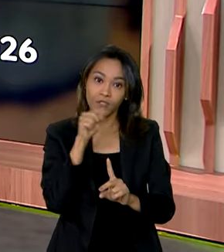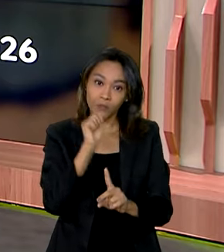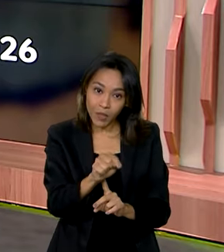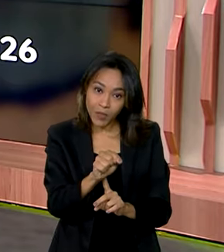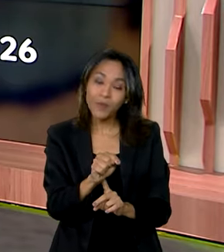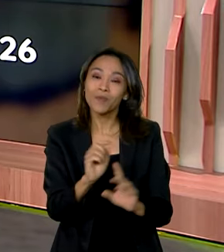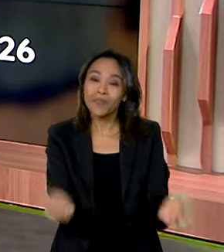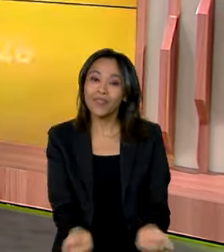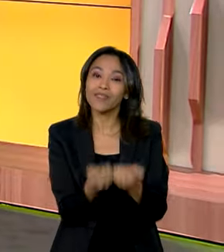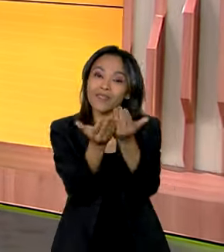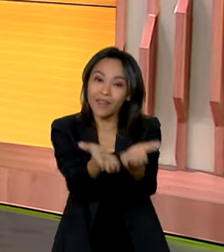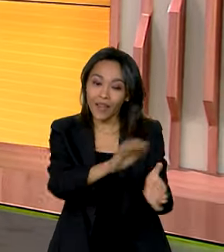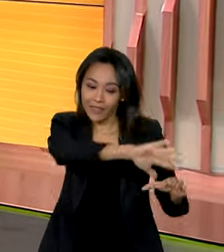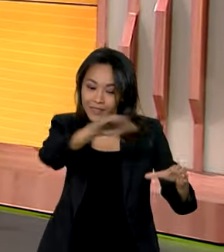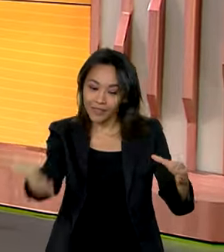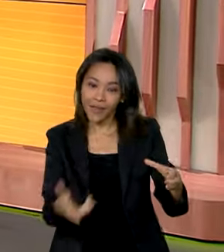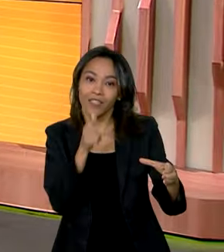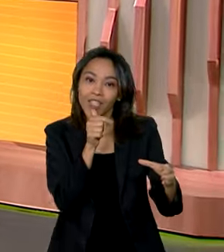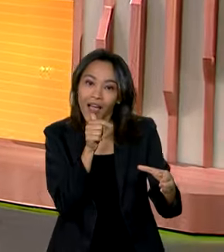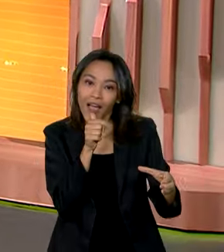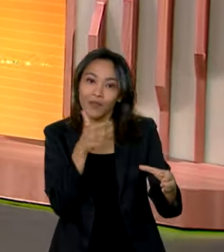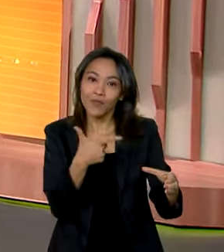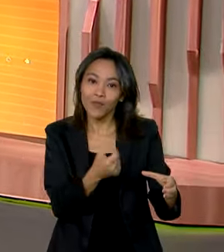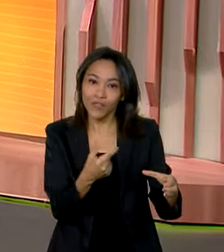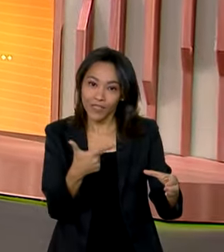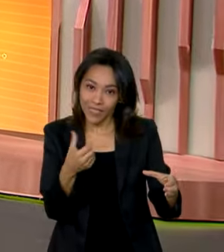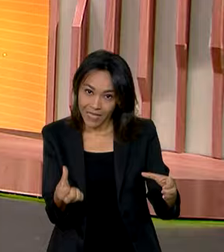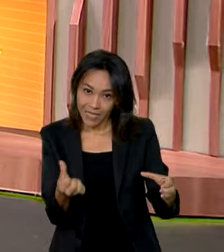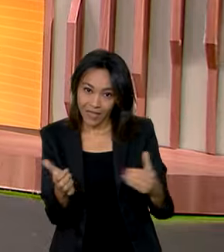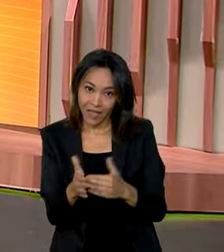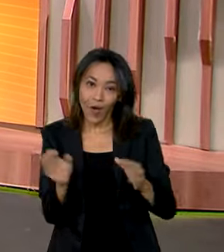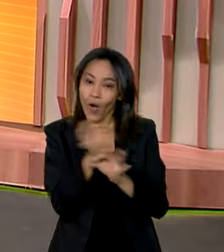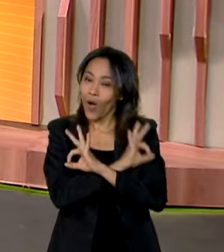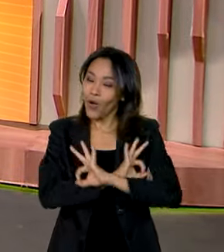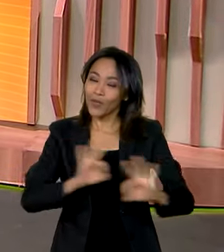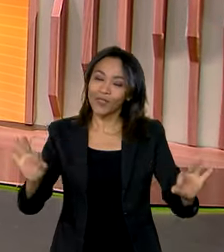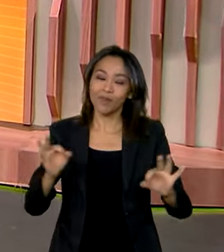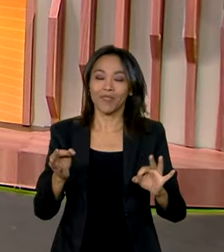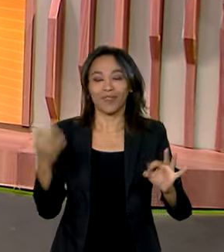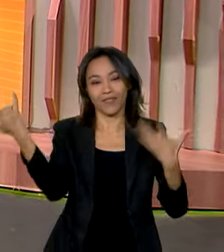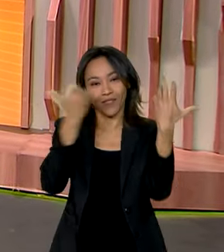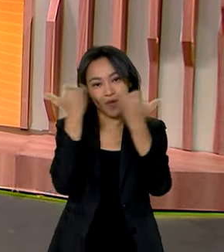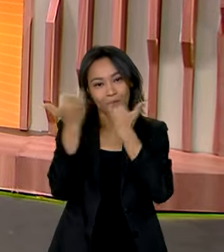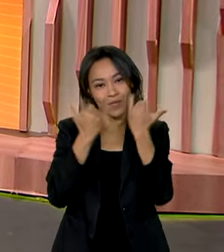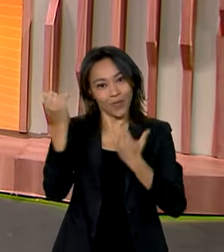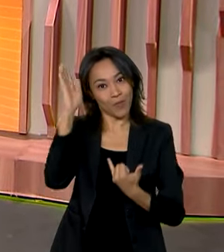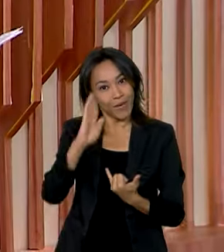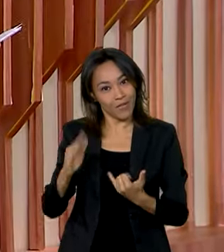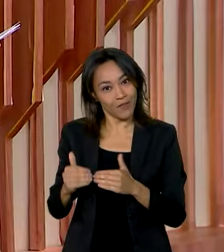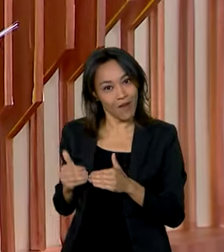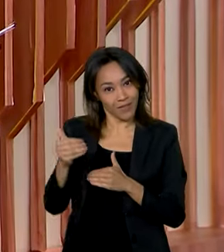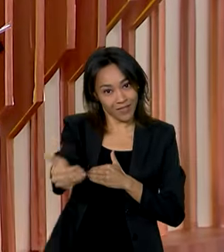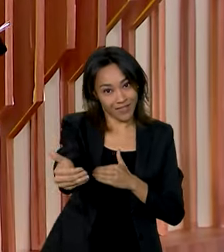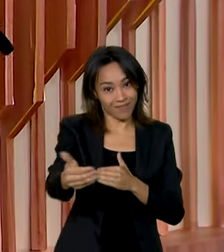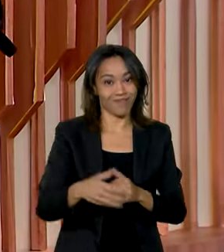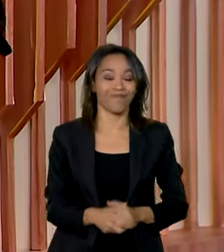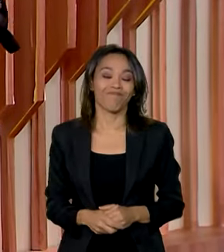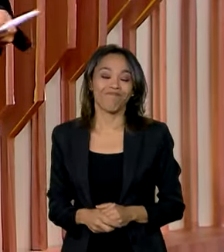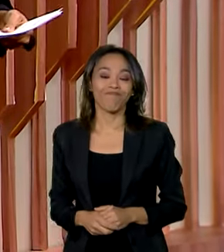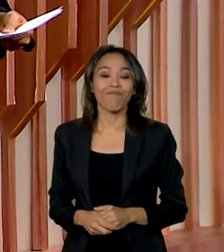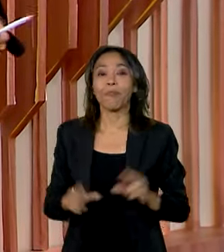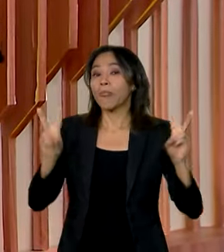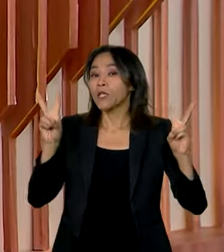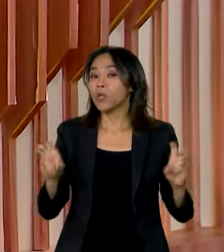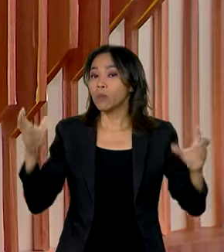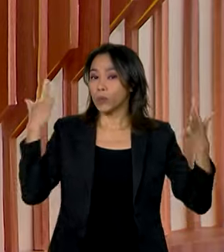Ótimas notícias para a gente encerrar esta semana o Brasil aí andando para frente. E o turismo